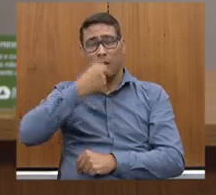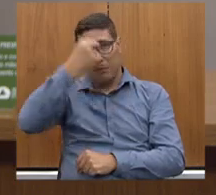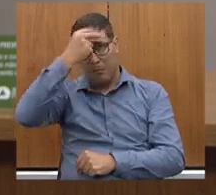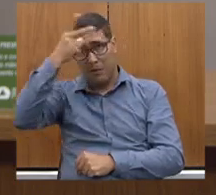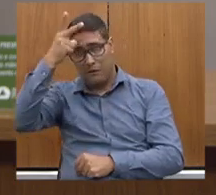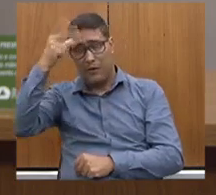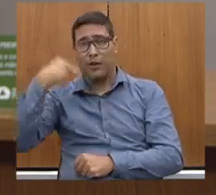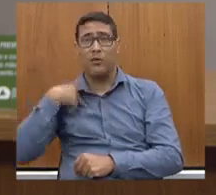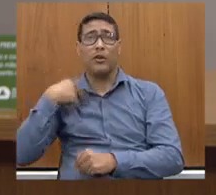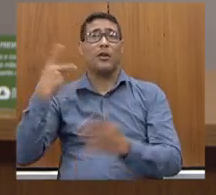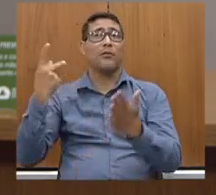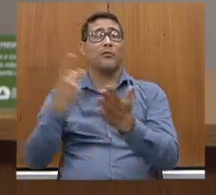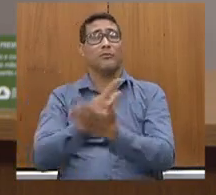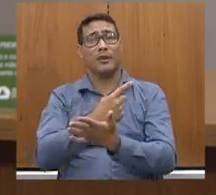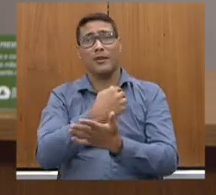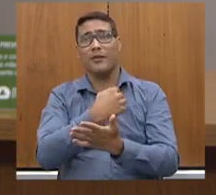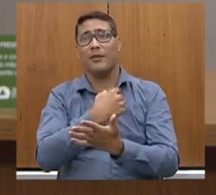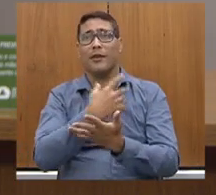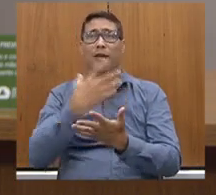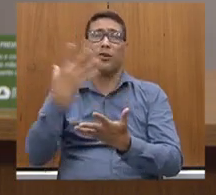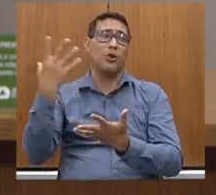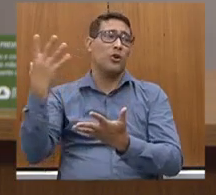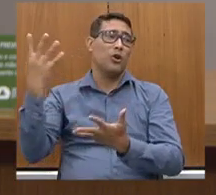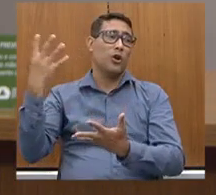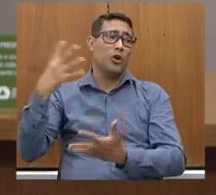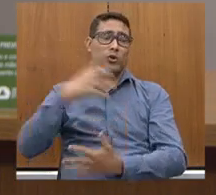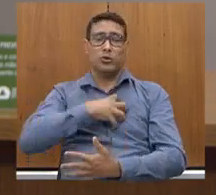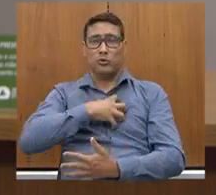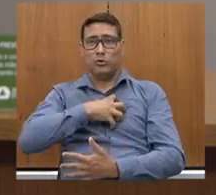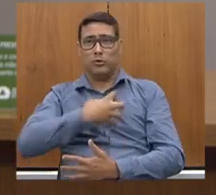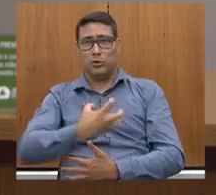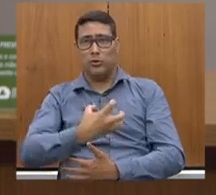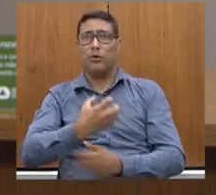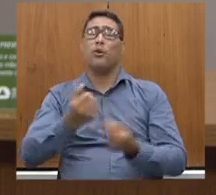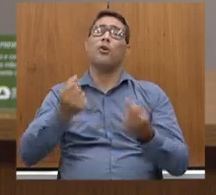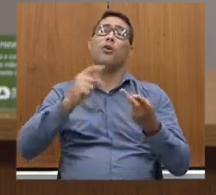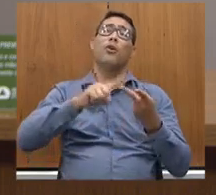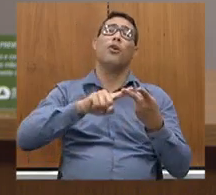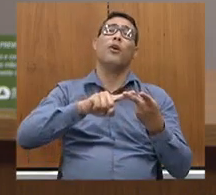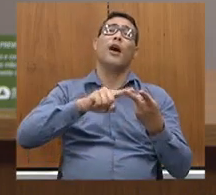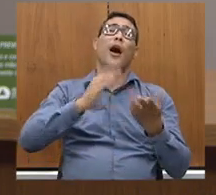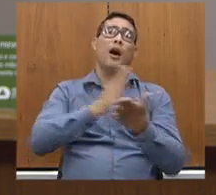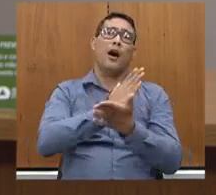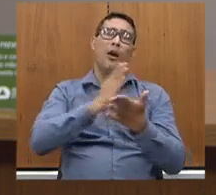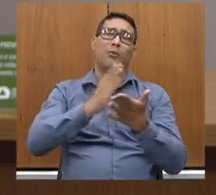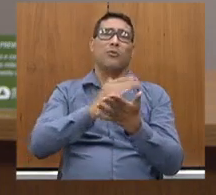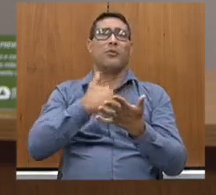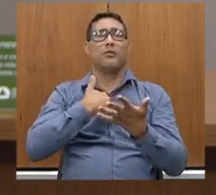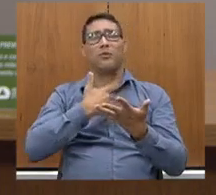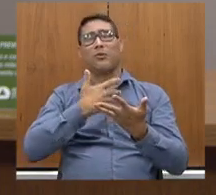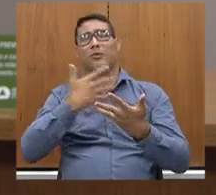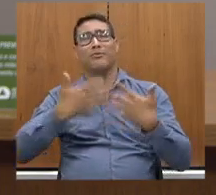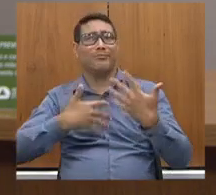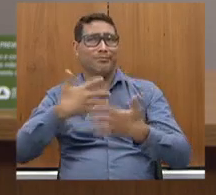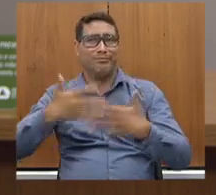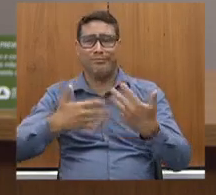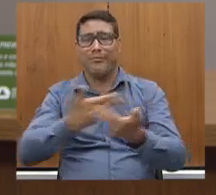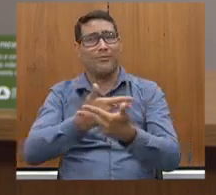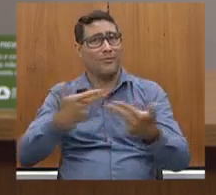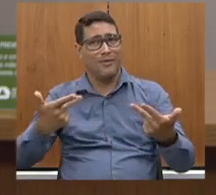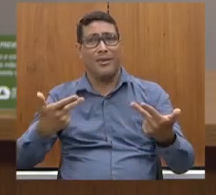renunciou, saúde que não andava, muita gente com certeza veio a óbito. Mas o governador Romeu Zema